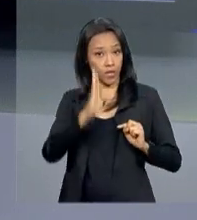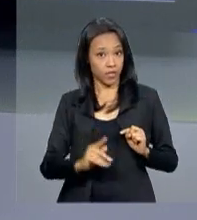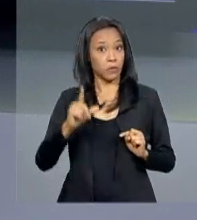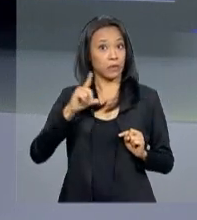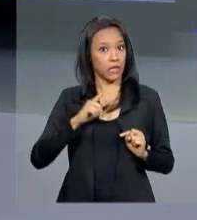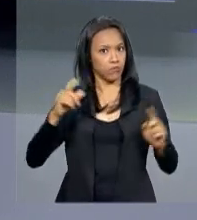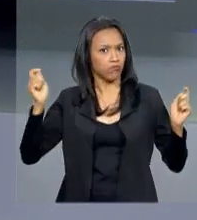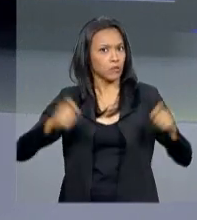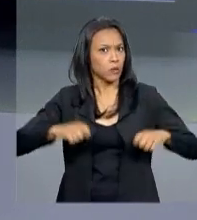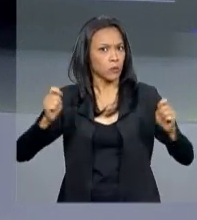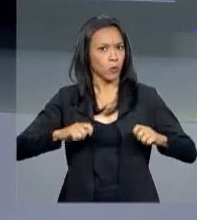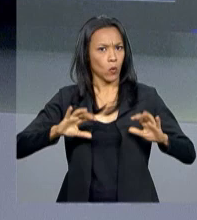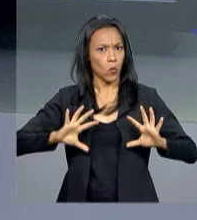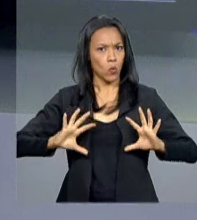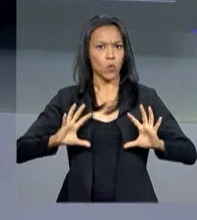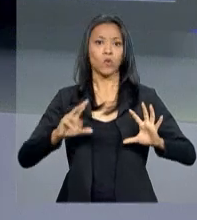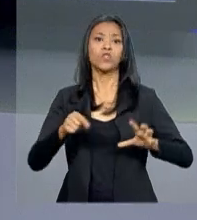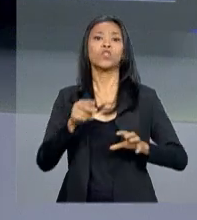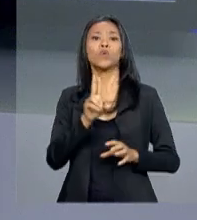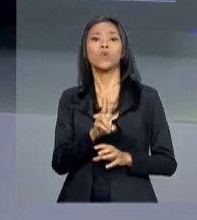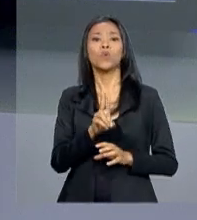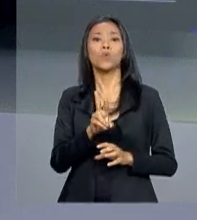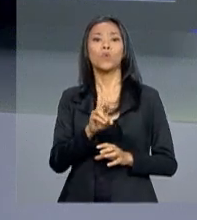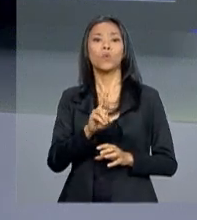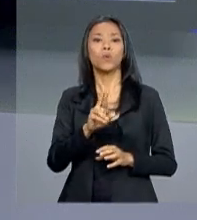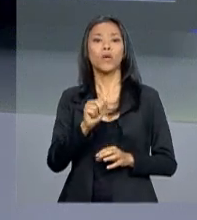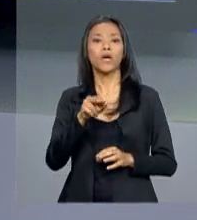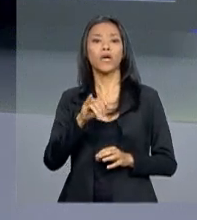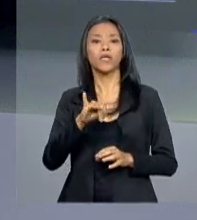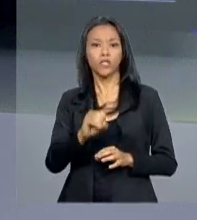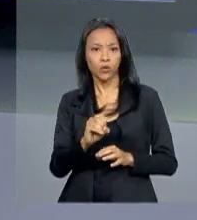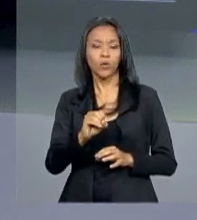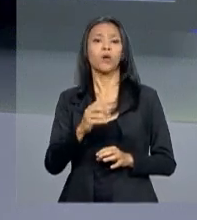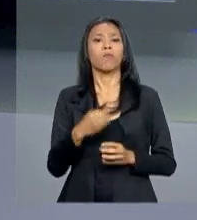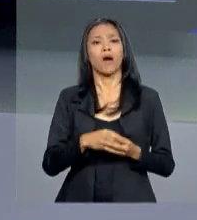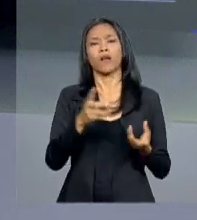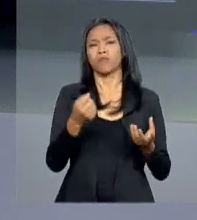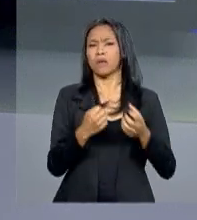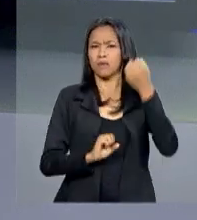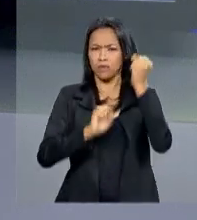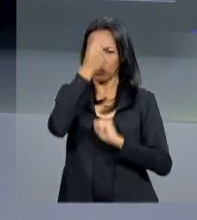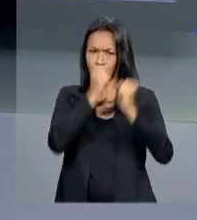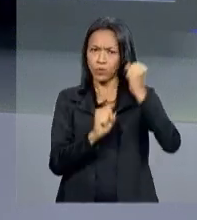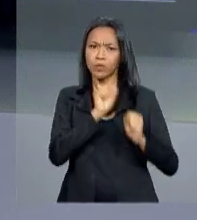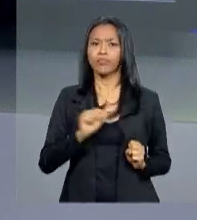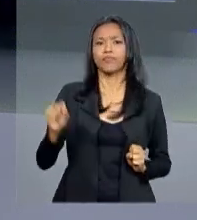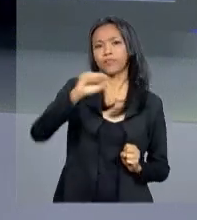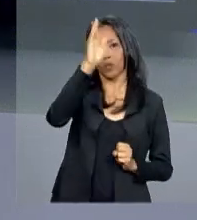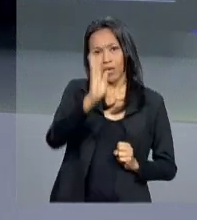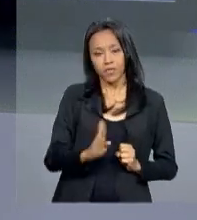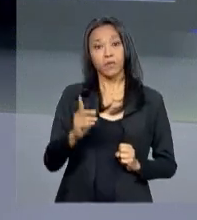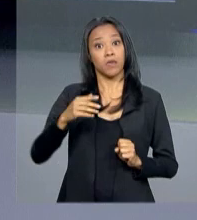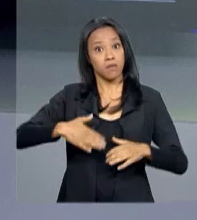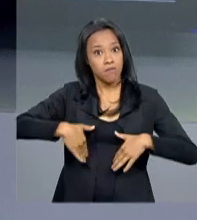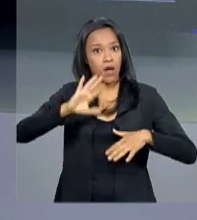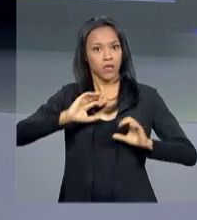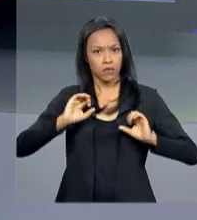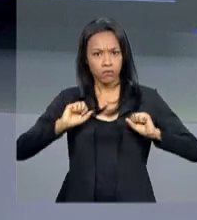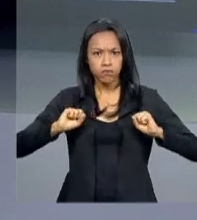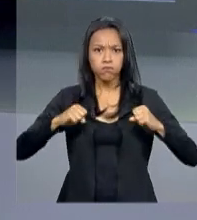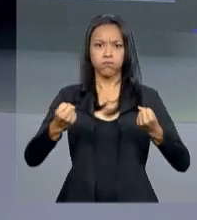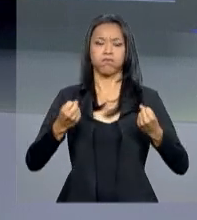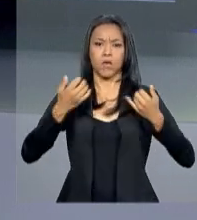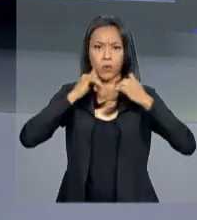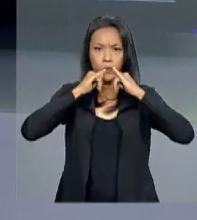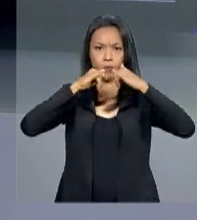maior capacidade de enriquecimento de urânio para abastecer usinas nacionais e com isso também maior força de geração de energia para